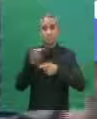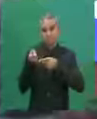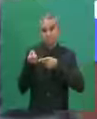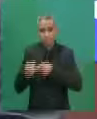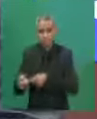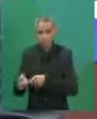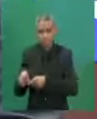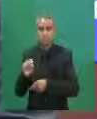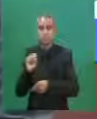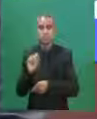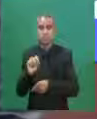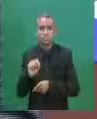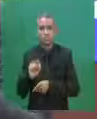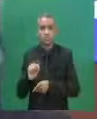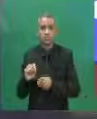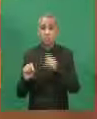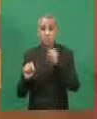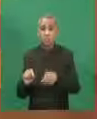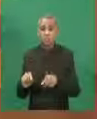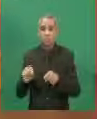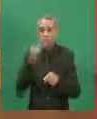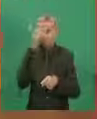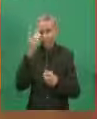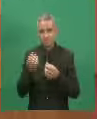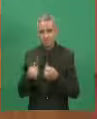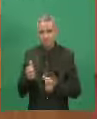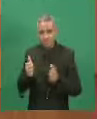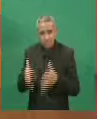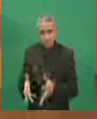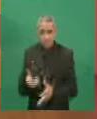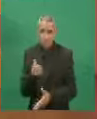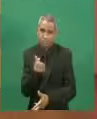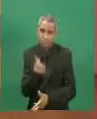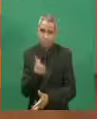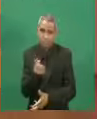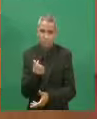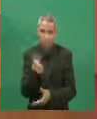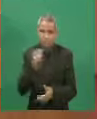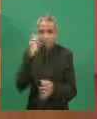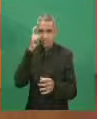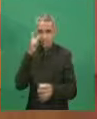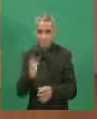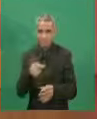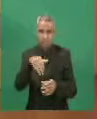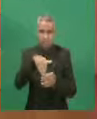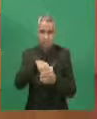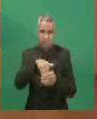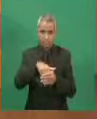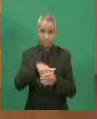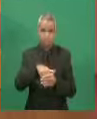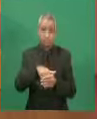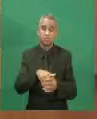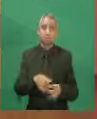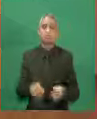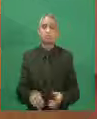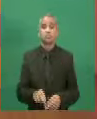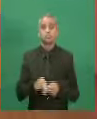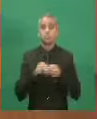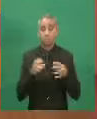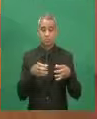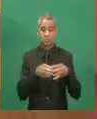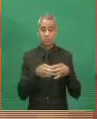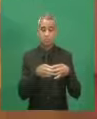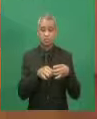a existência do Conselhão. Até porque este conselho, este conselho foi criado